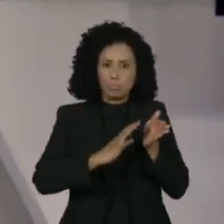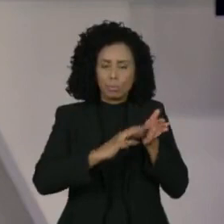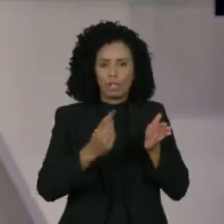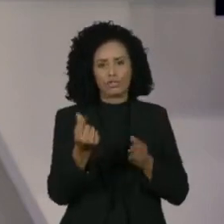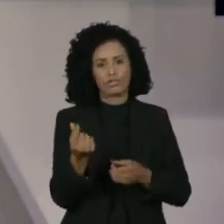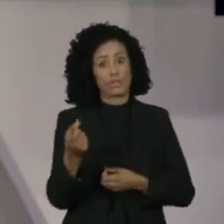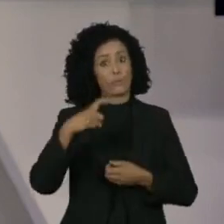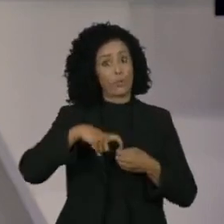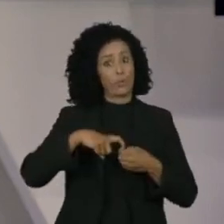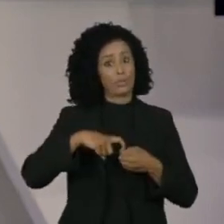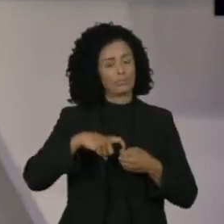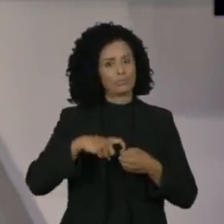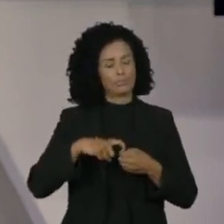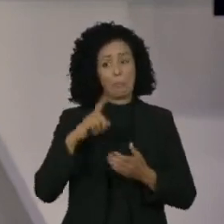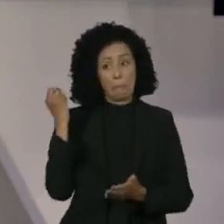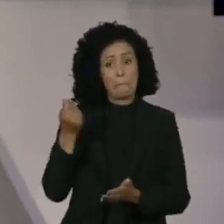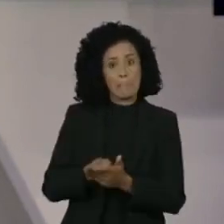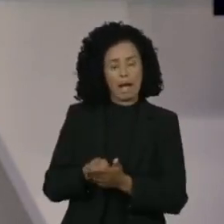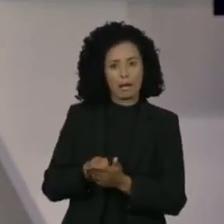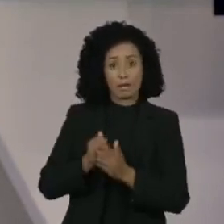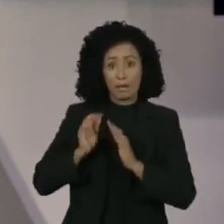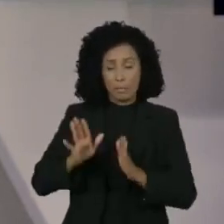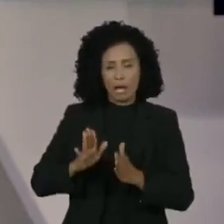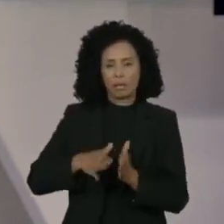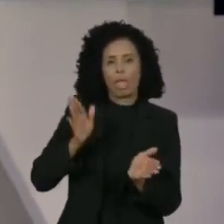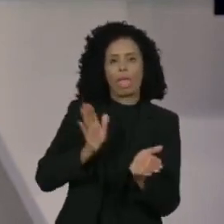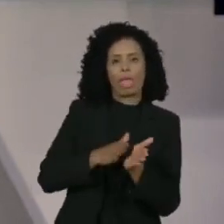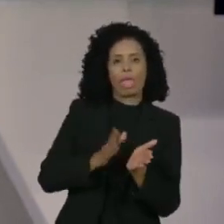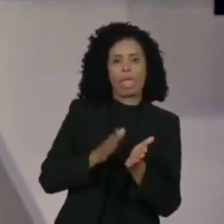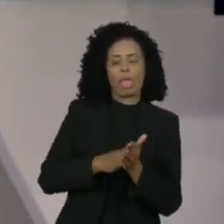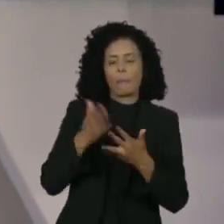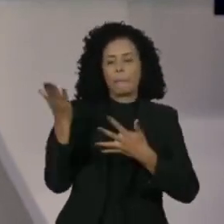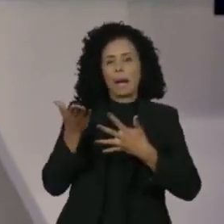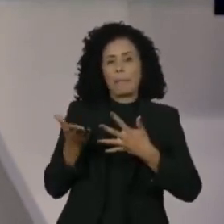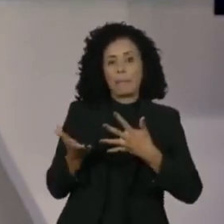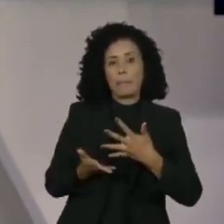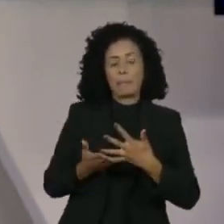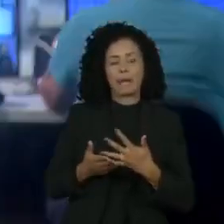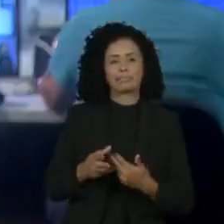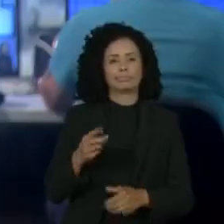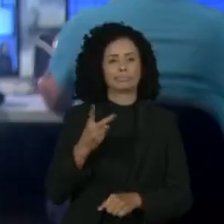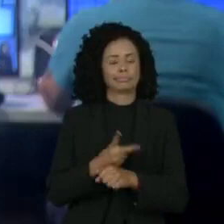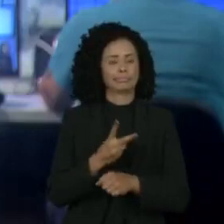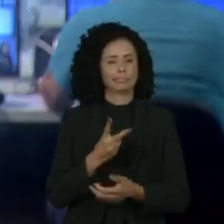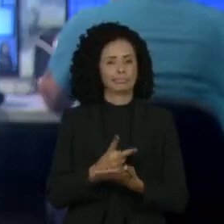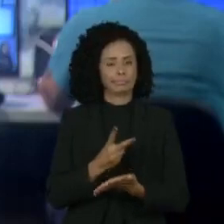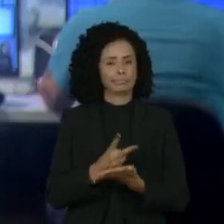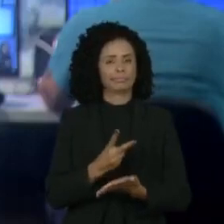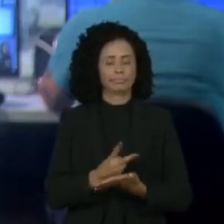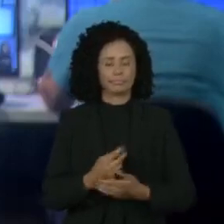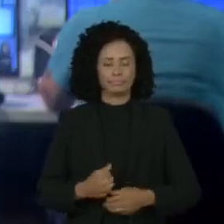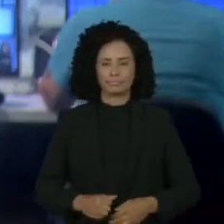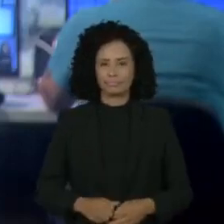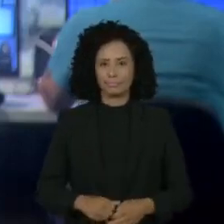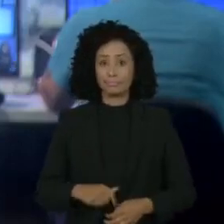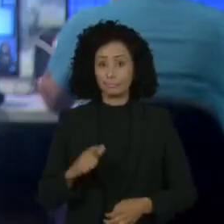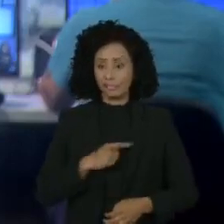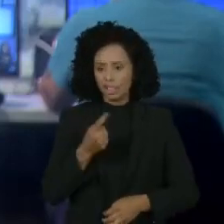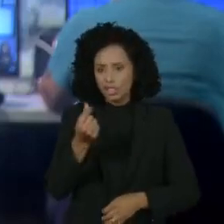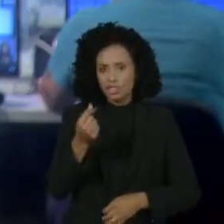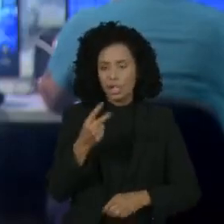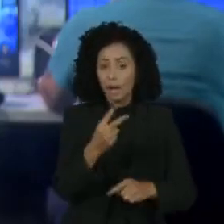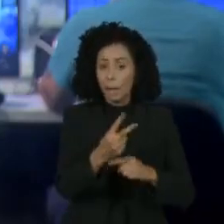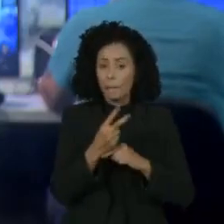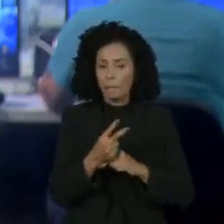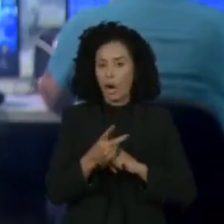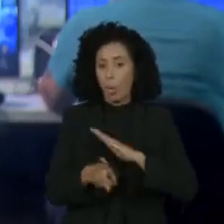valor. Paga, mas a cobrança das parcelas continua sendo debitada na conta. Cair no golpe do consignado é